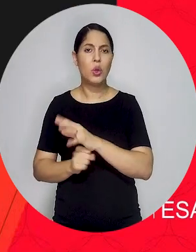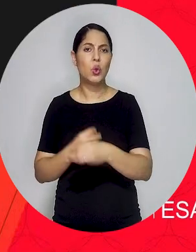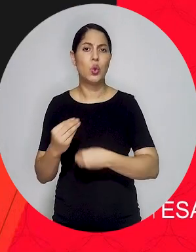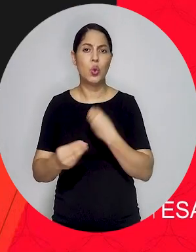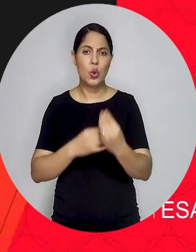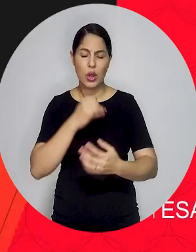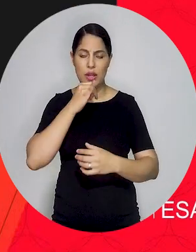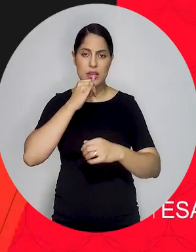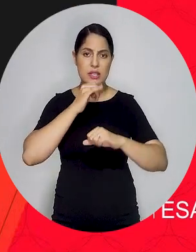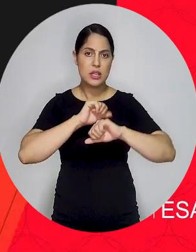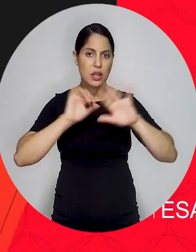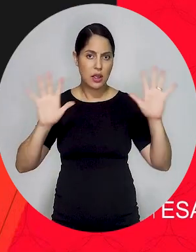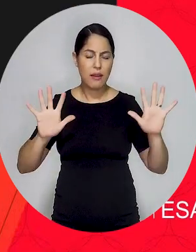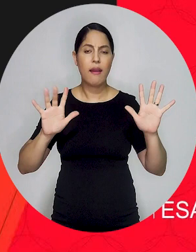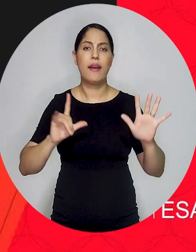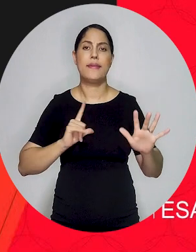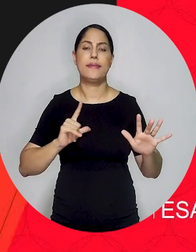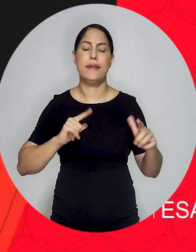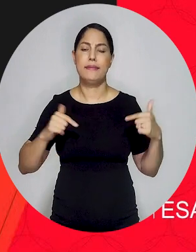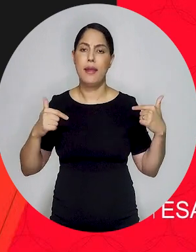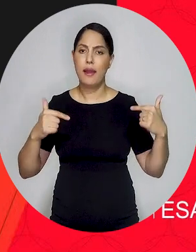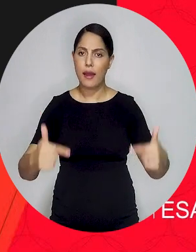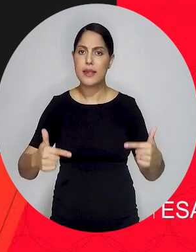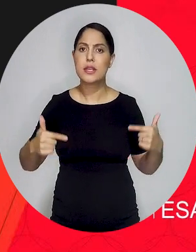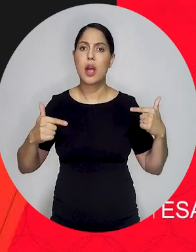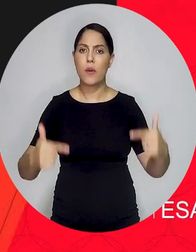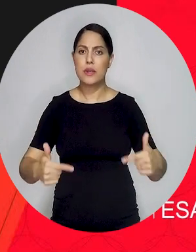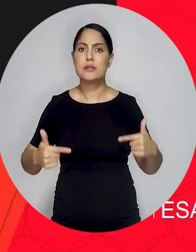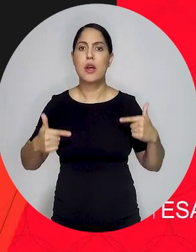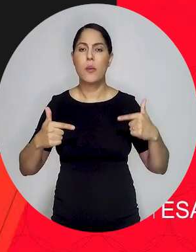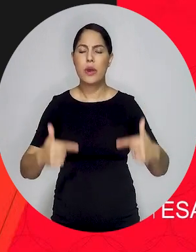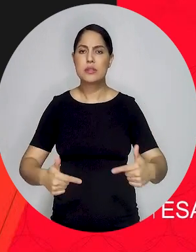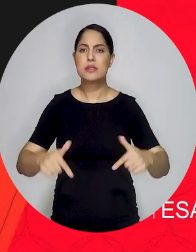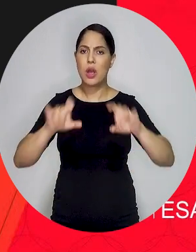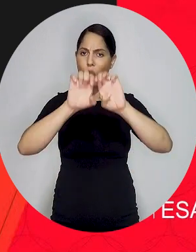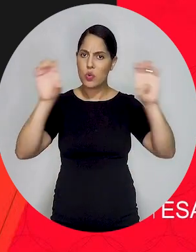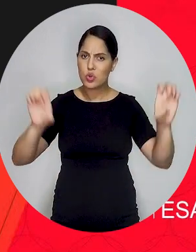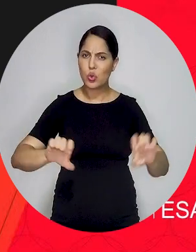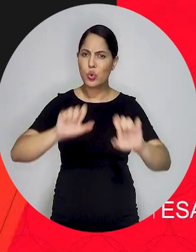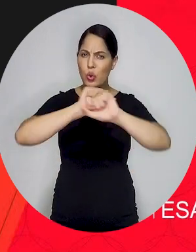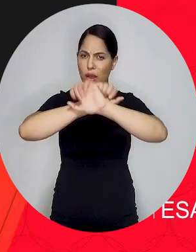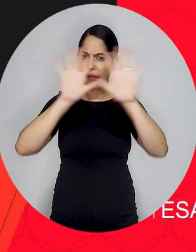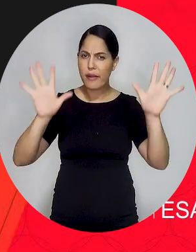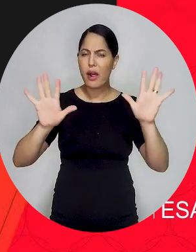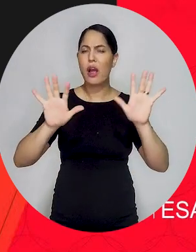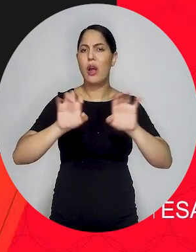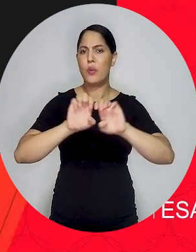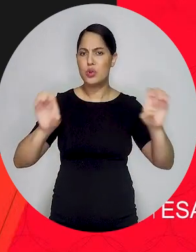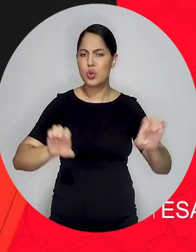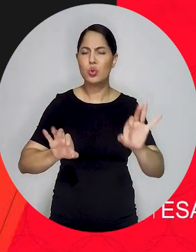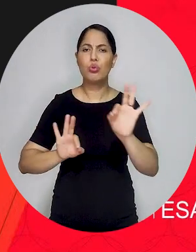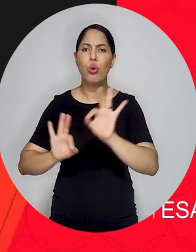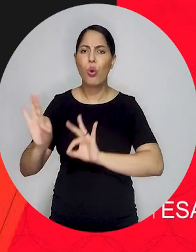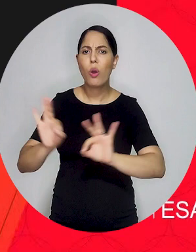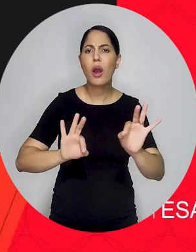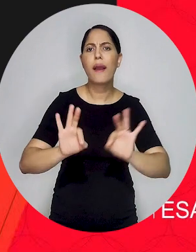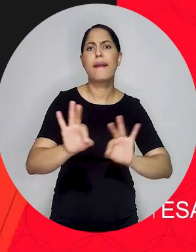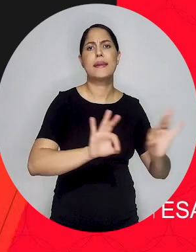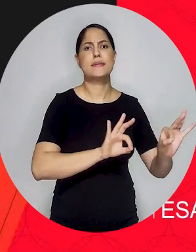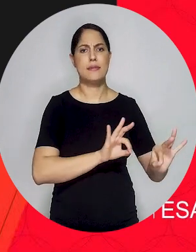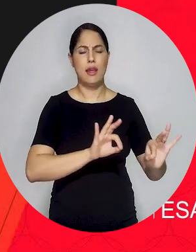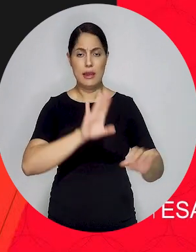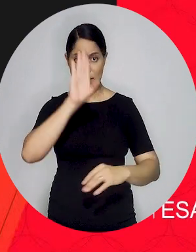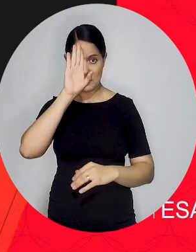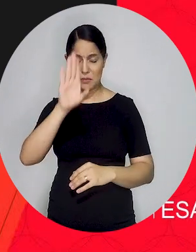práticos, quanto motivos simbólicos. em termos práticos é muito importante a gente solidificar de antemão um arco-bolso que seja claro e